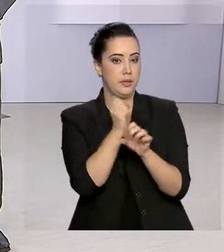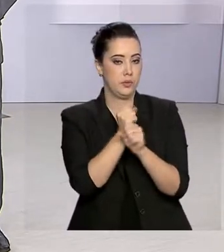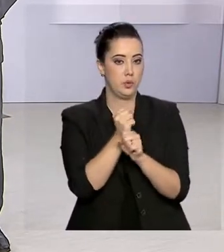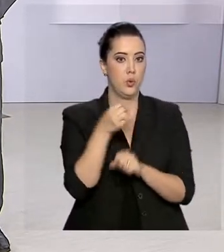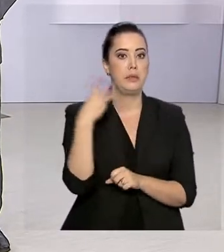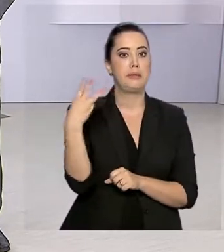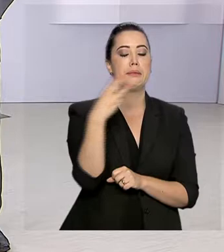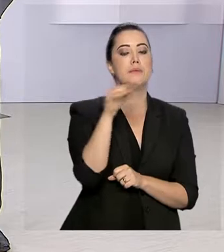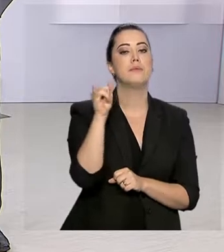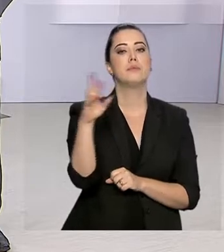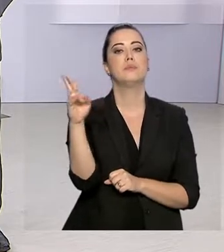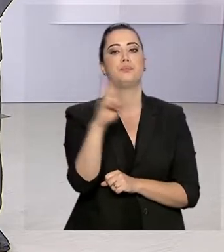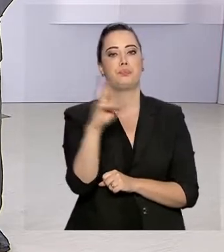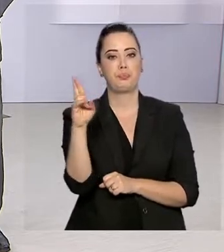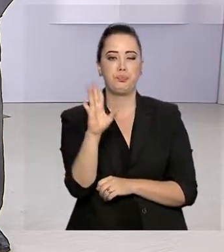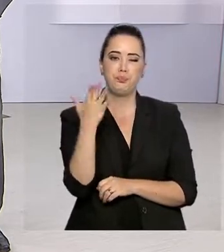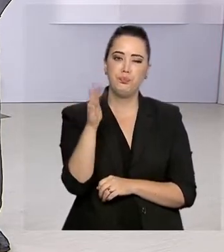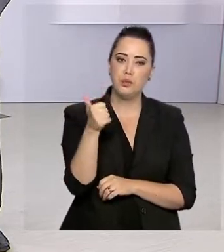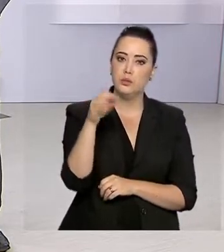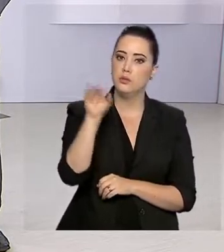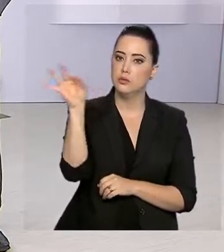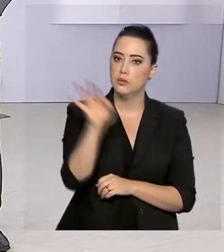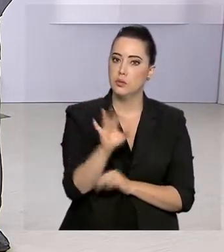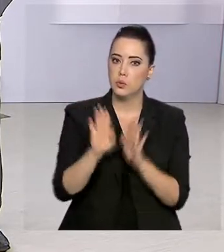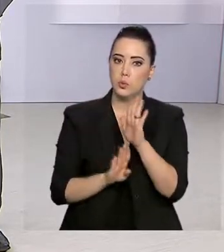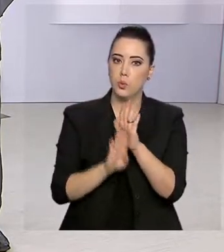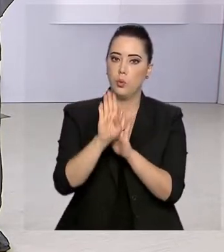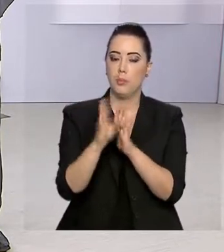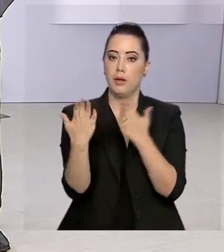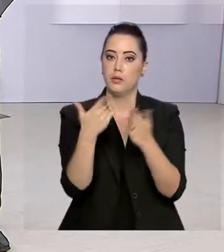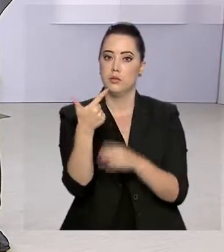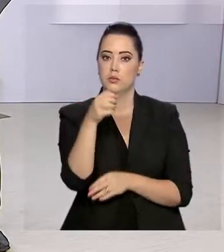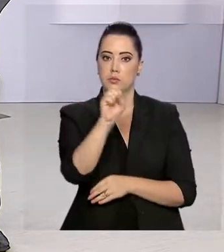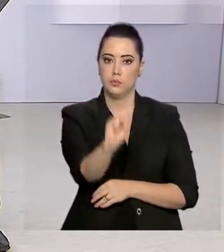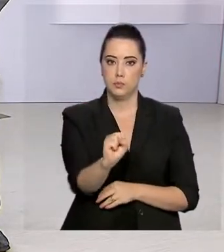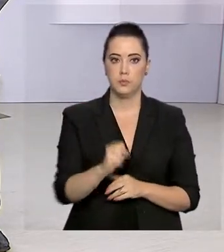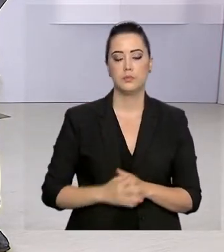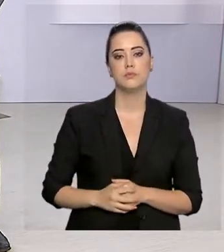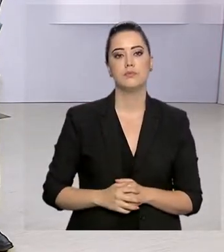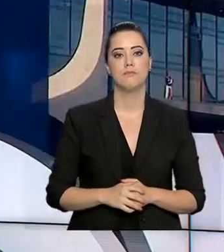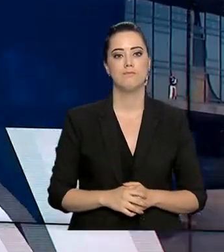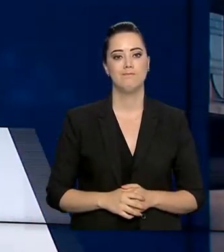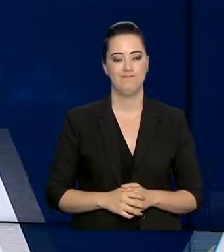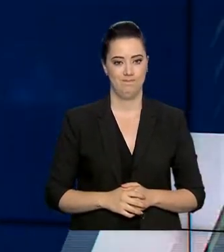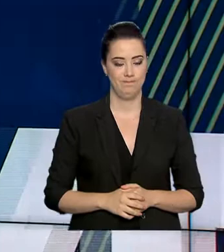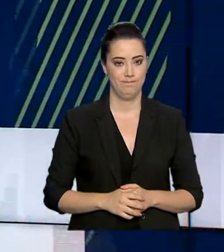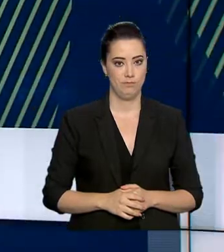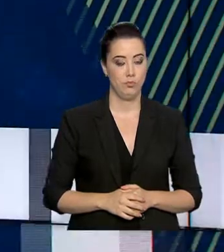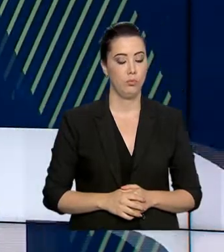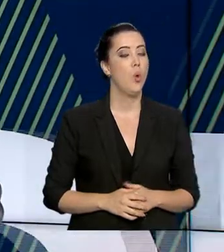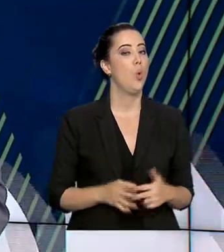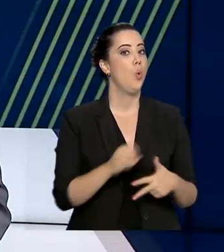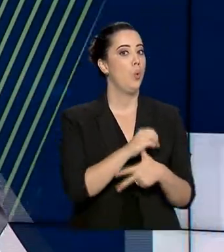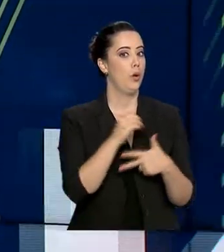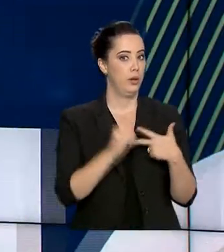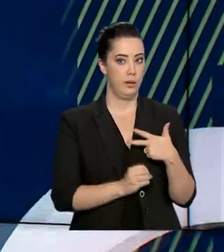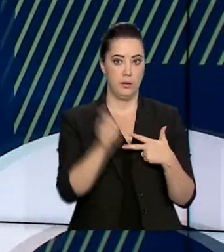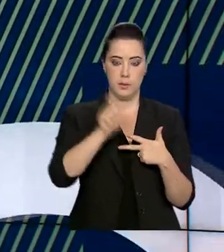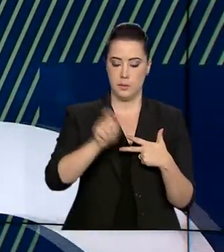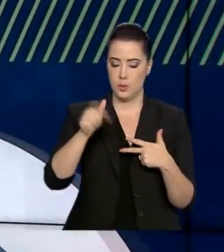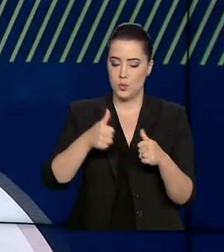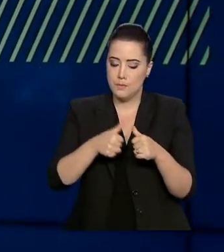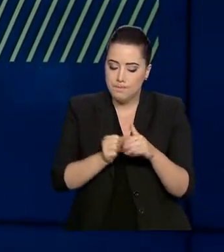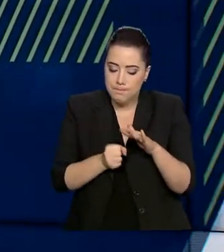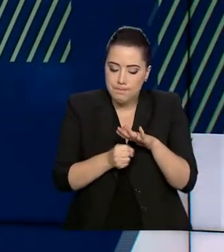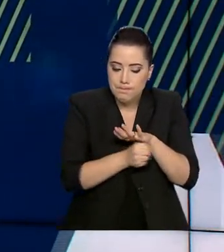33 bilhões, cerca de 10% a mais do que em 2018. O Enem, para pessoas que cumprem